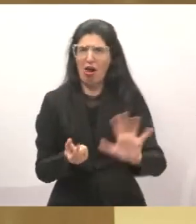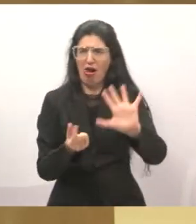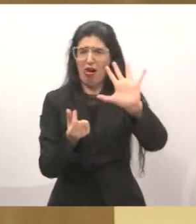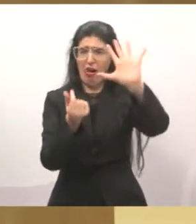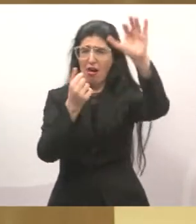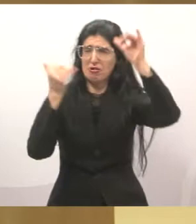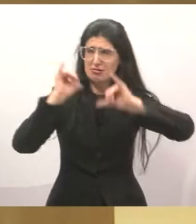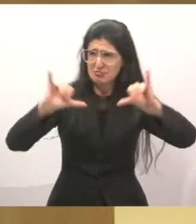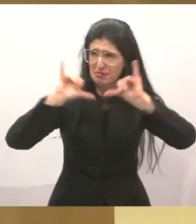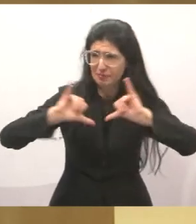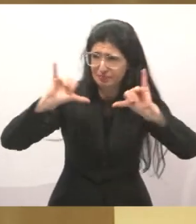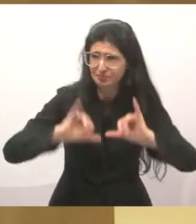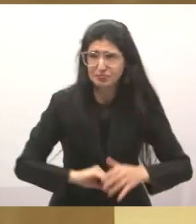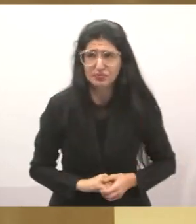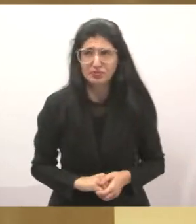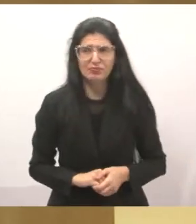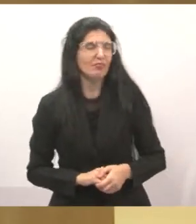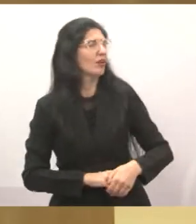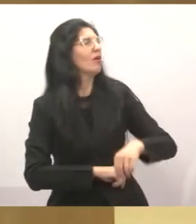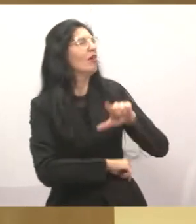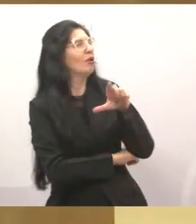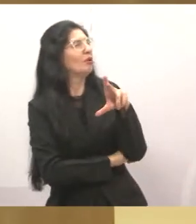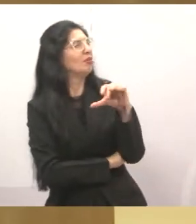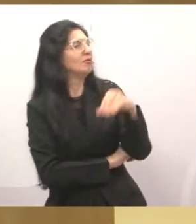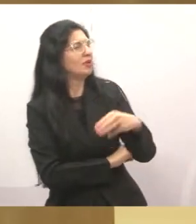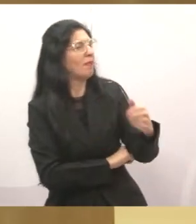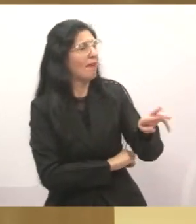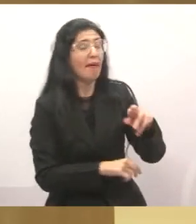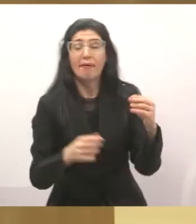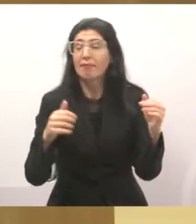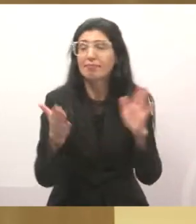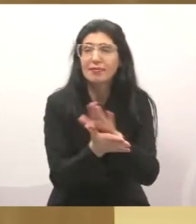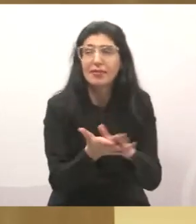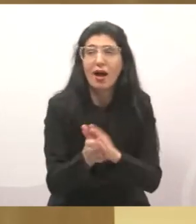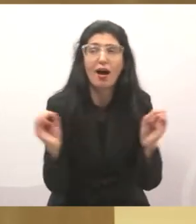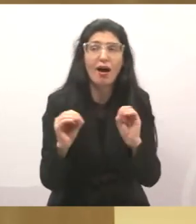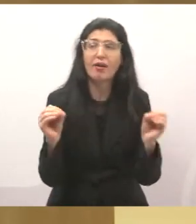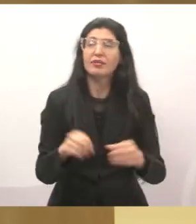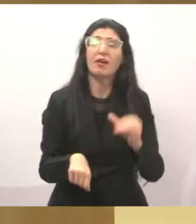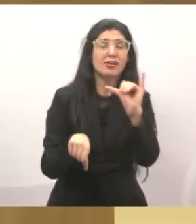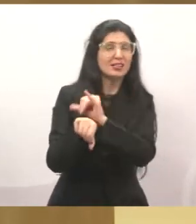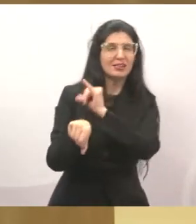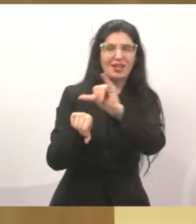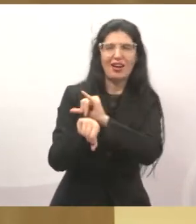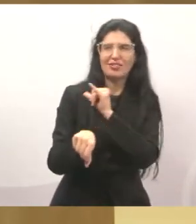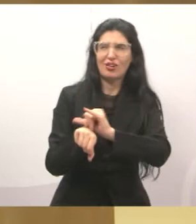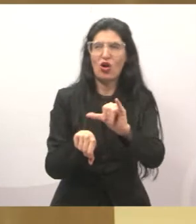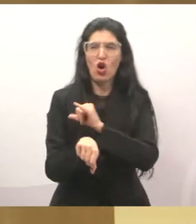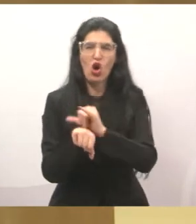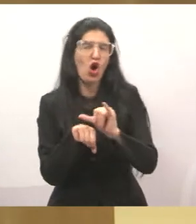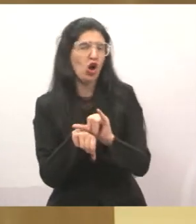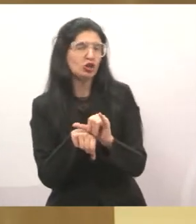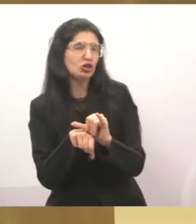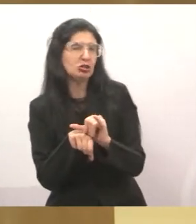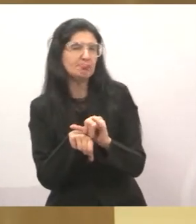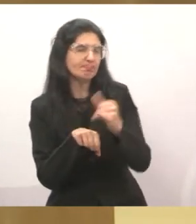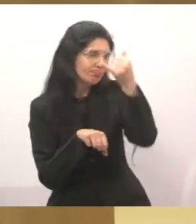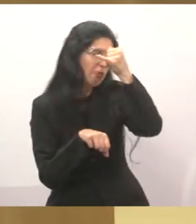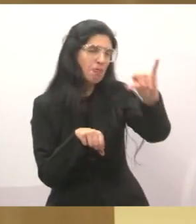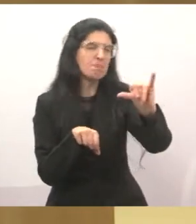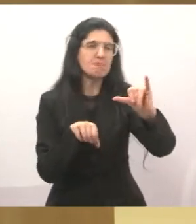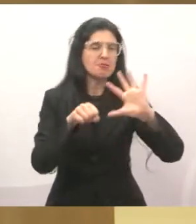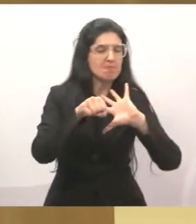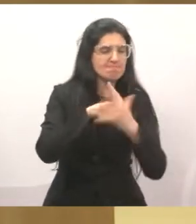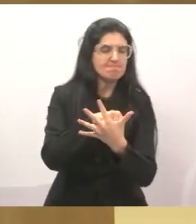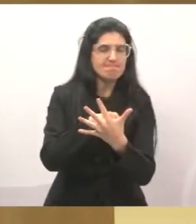nenhum tipo de divulgação de ações do governo com relação, por exemplo, ao combate à Covid. Então,